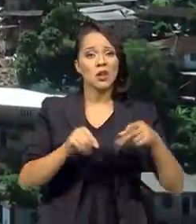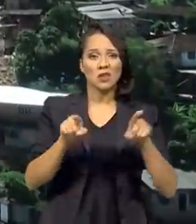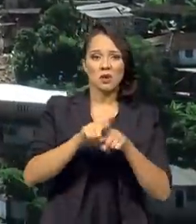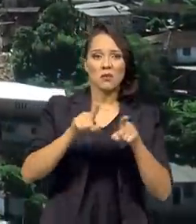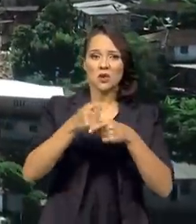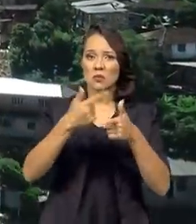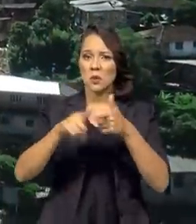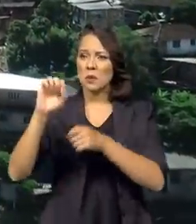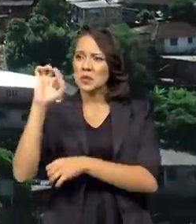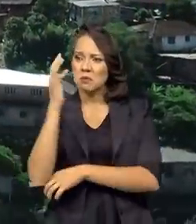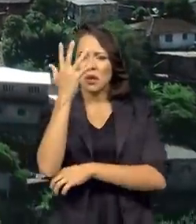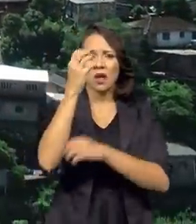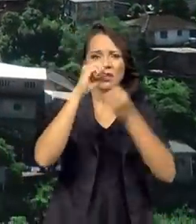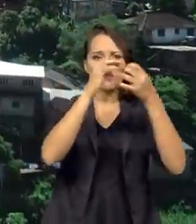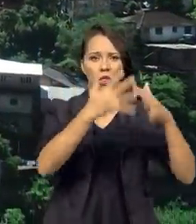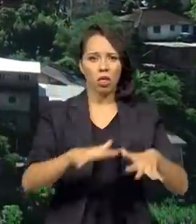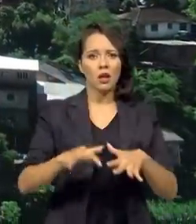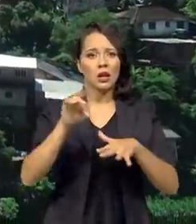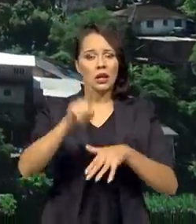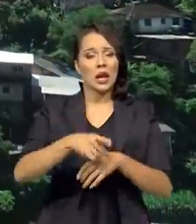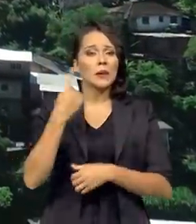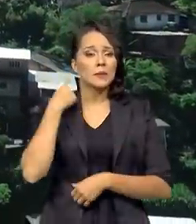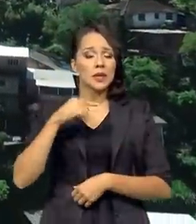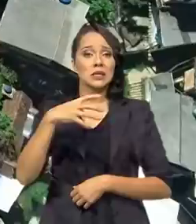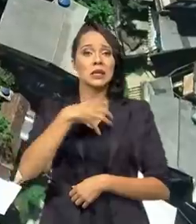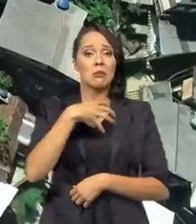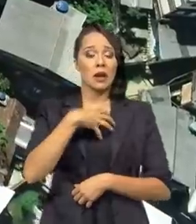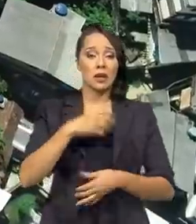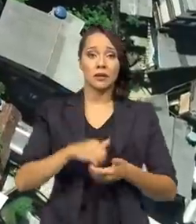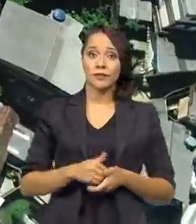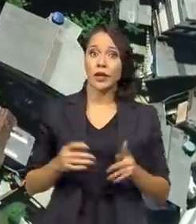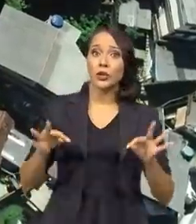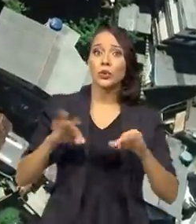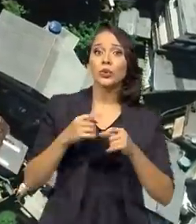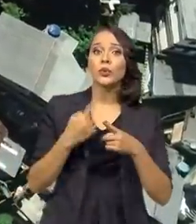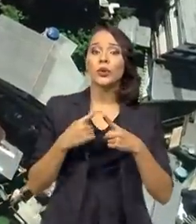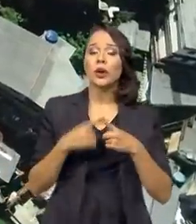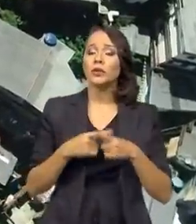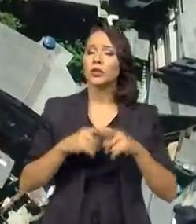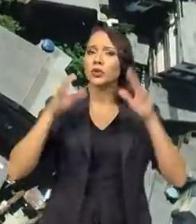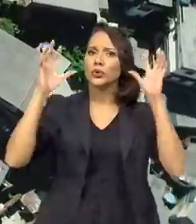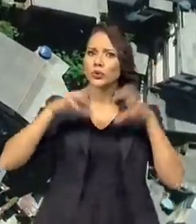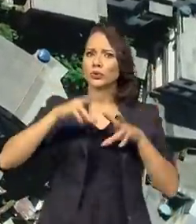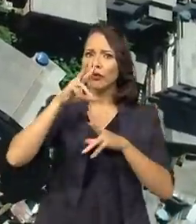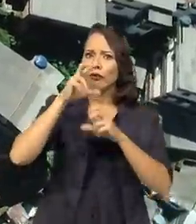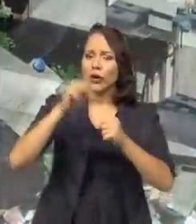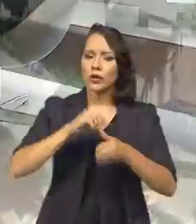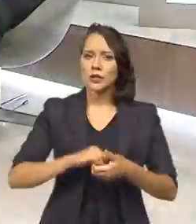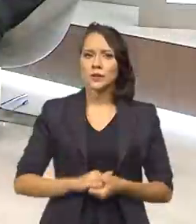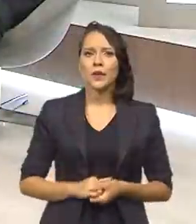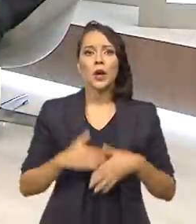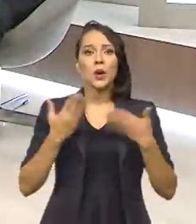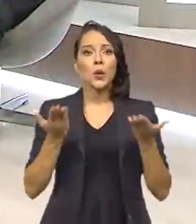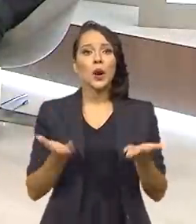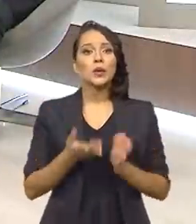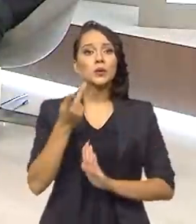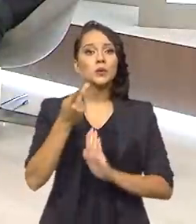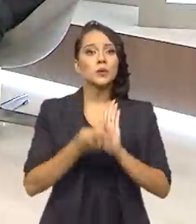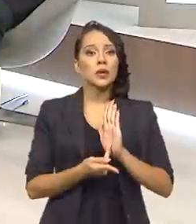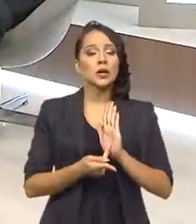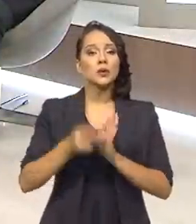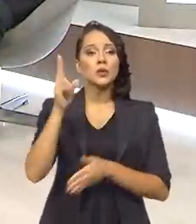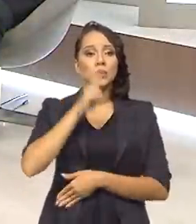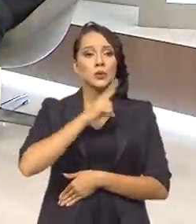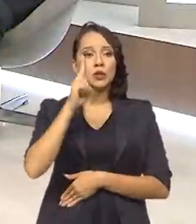desastres ambientais em Minas Gerais e na Bahia. Tudo por causa das fortes chuvas. Quais são os planos